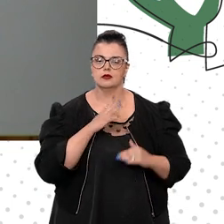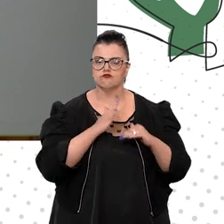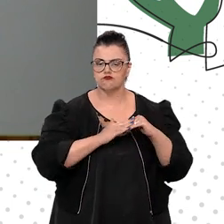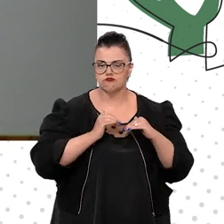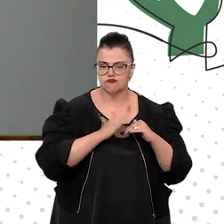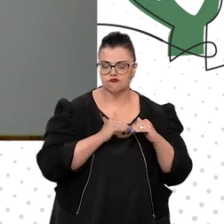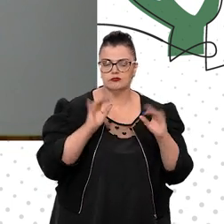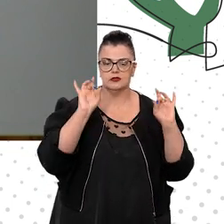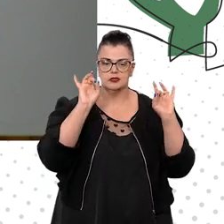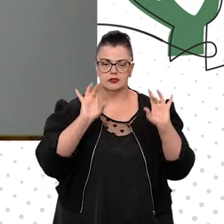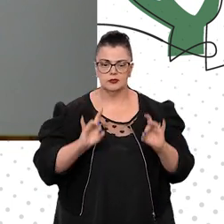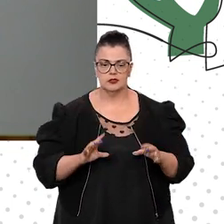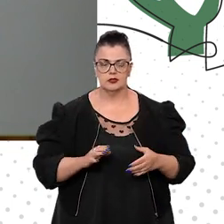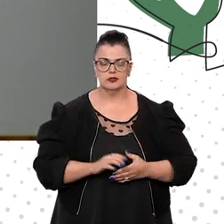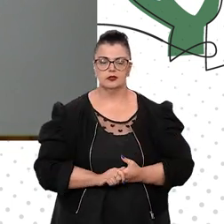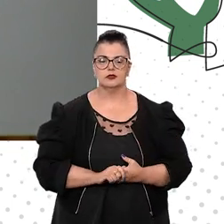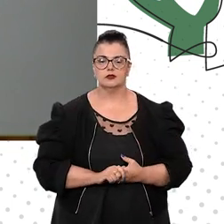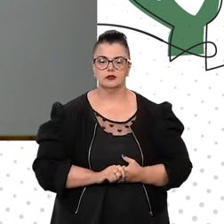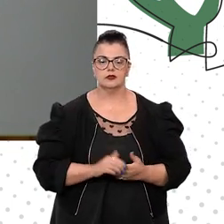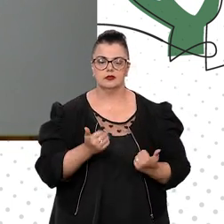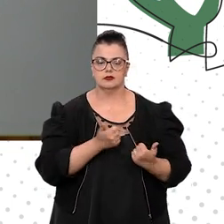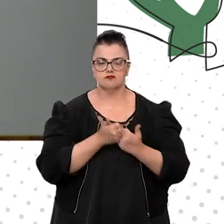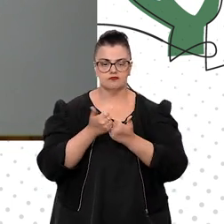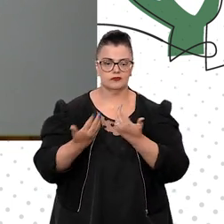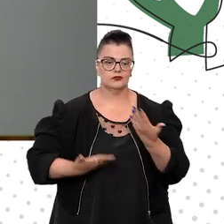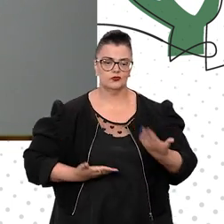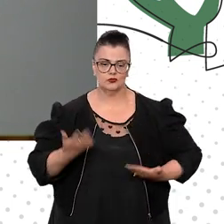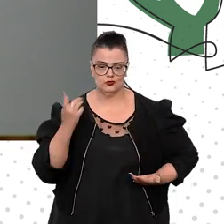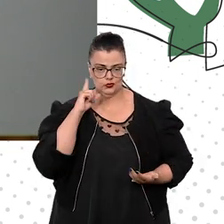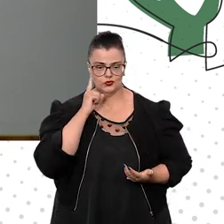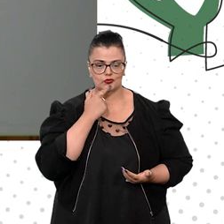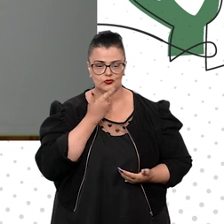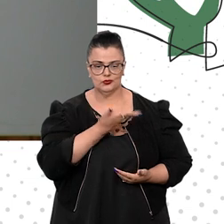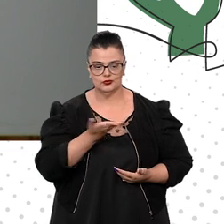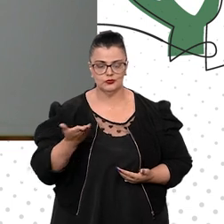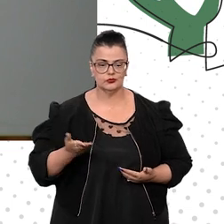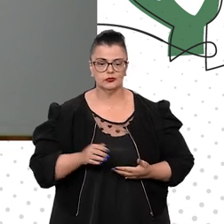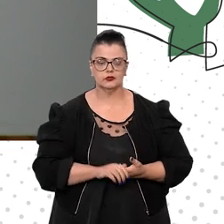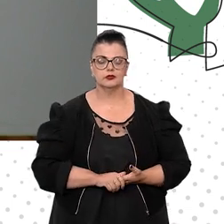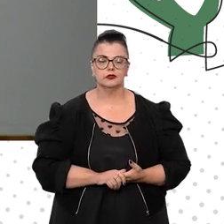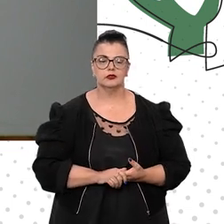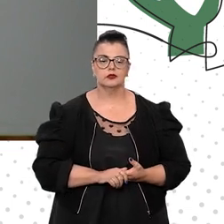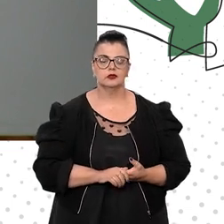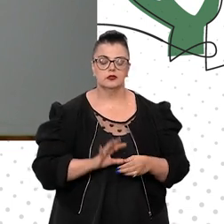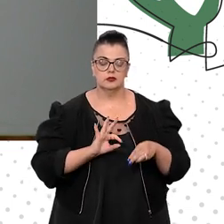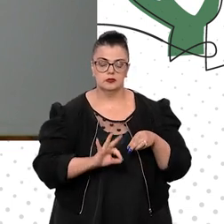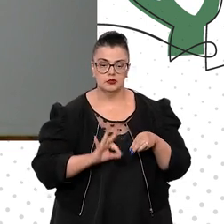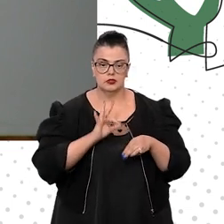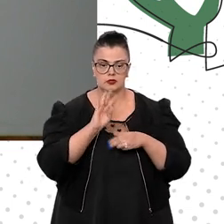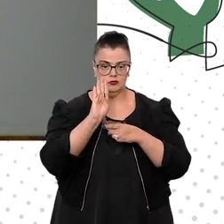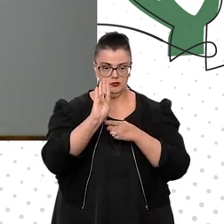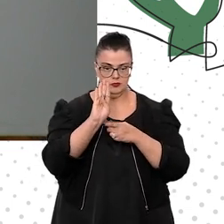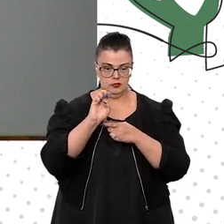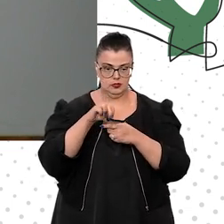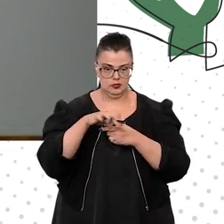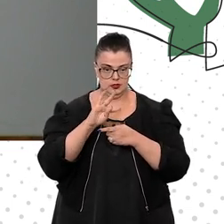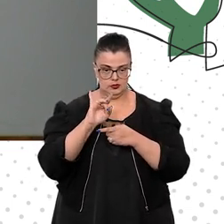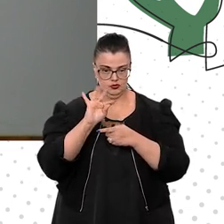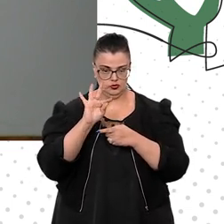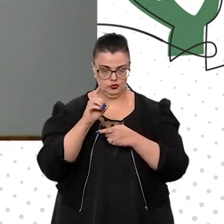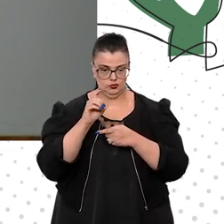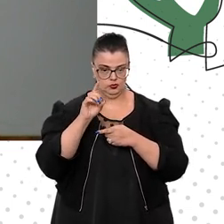por esses colaboradores que estão aqui. O ministro Benedito Gonçalves, que é diretor da Infam,